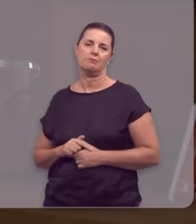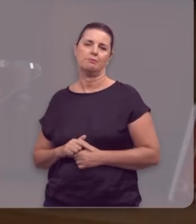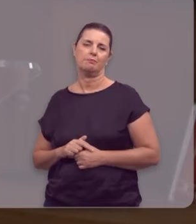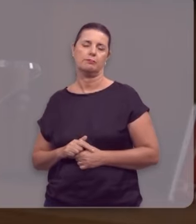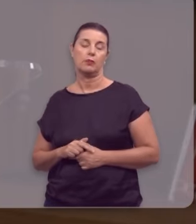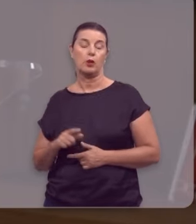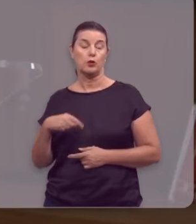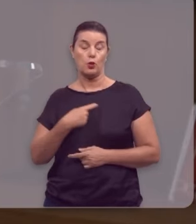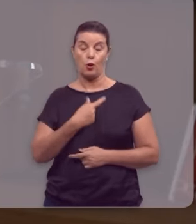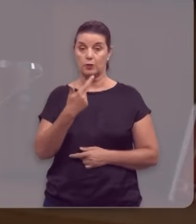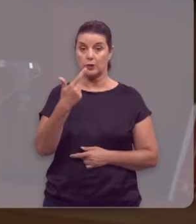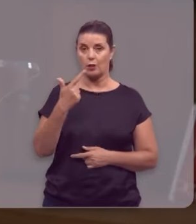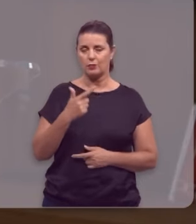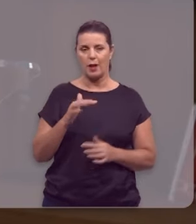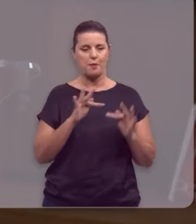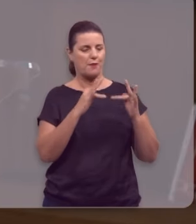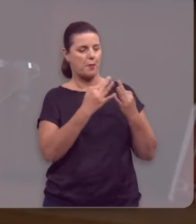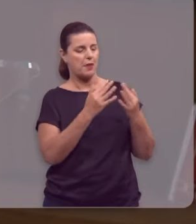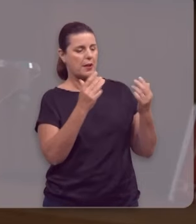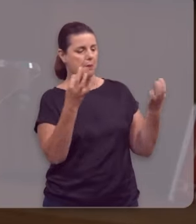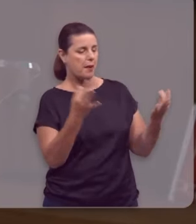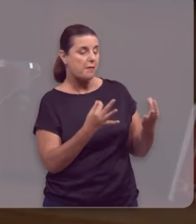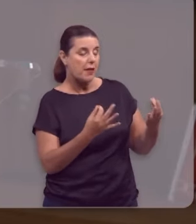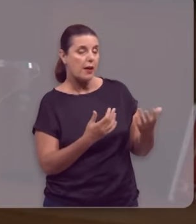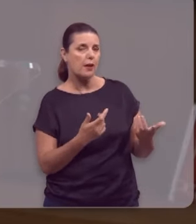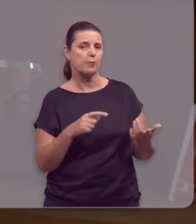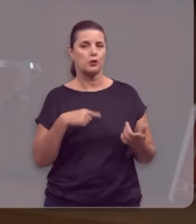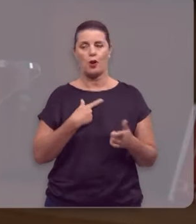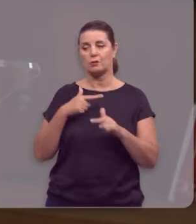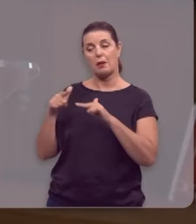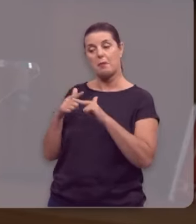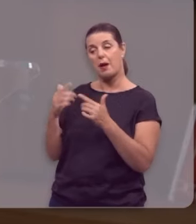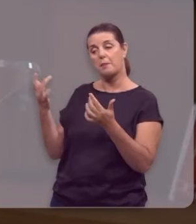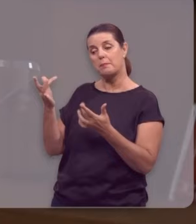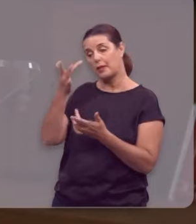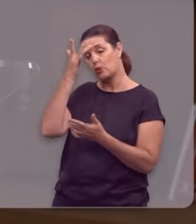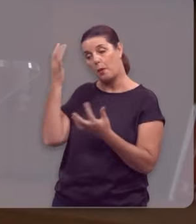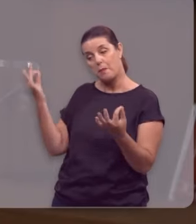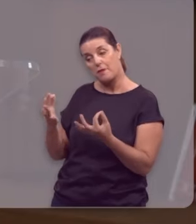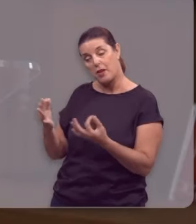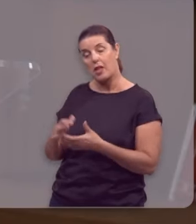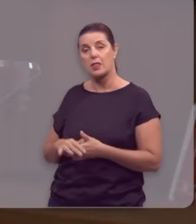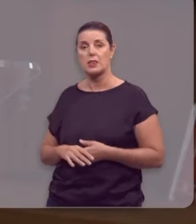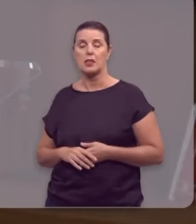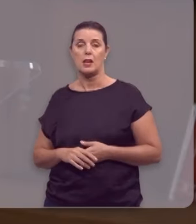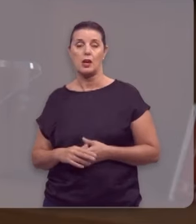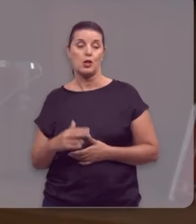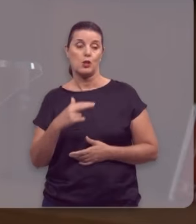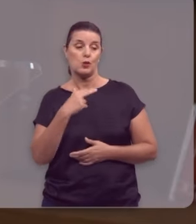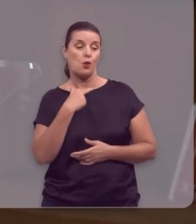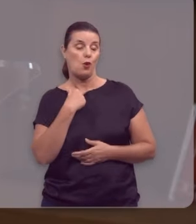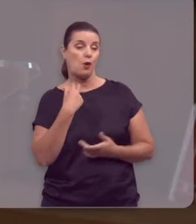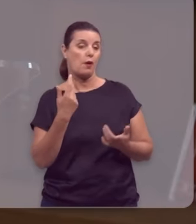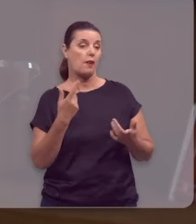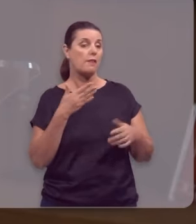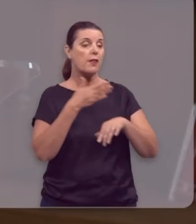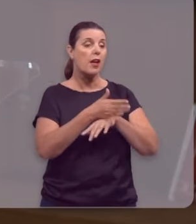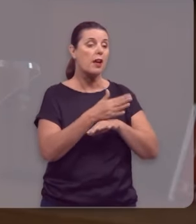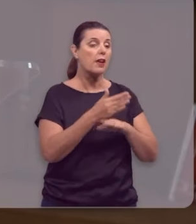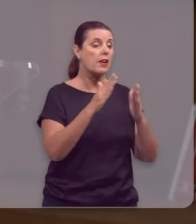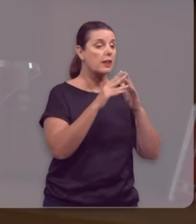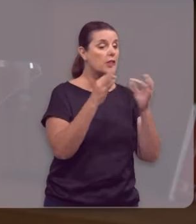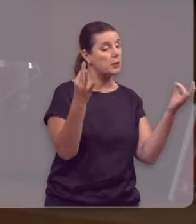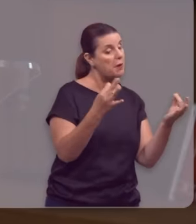Nós não temos uma família perfeita, nós não trabalhamos com pessoas perfeitas, nós não frequentamos uma igreja